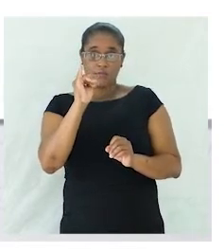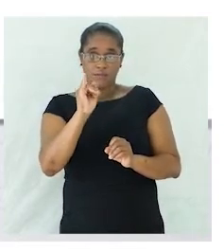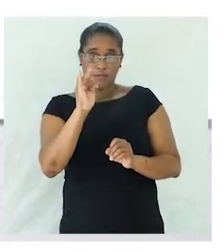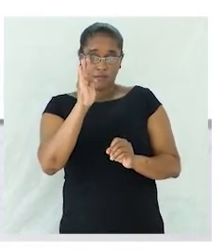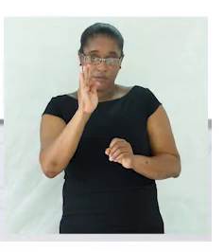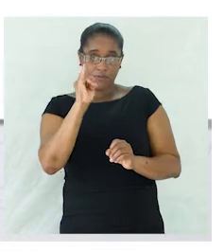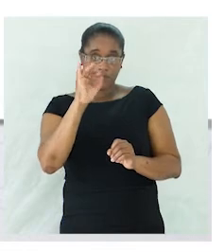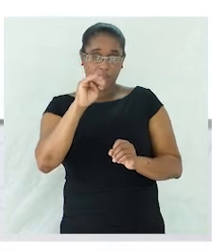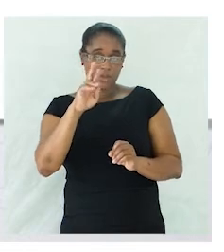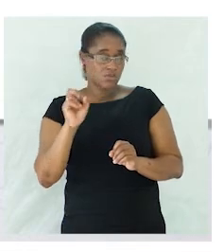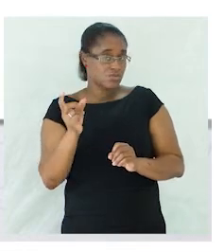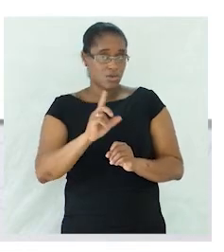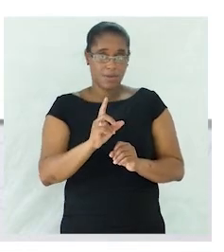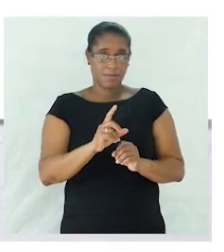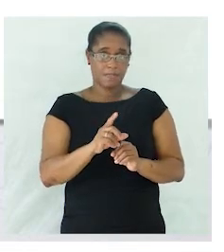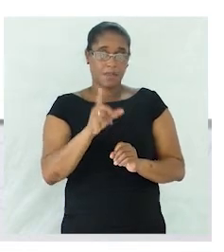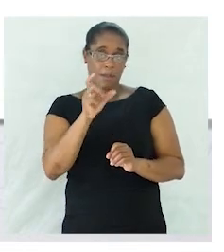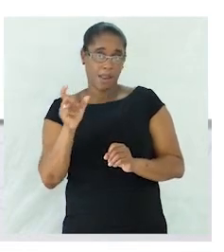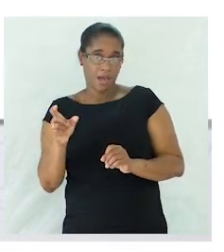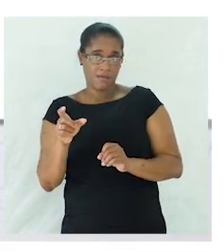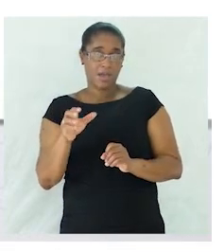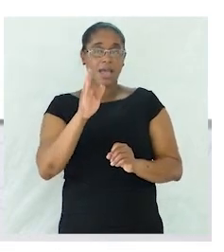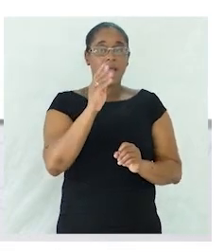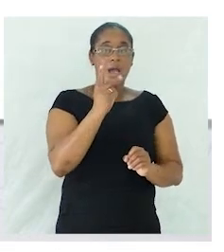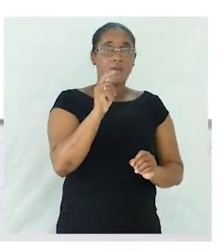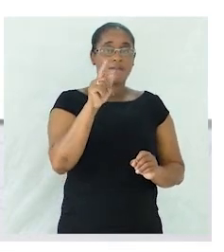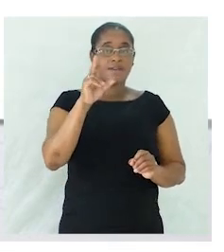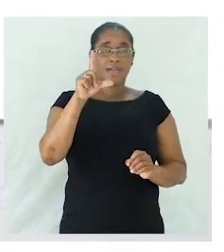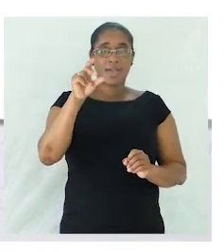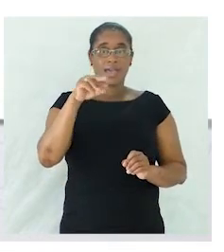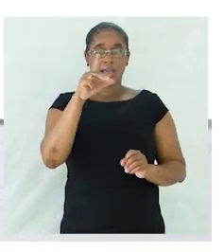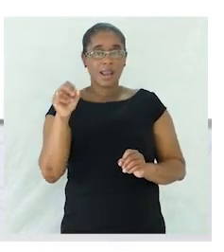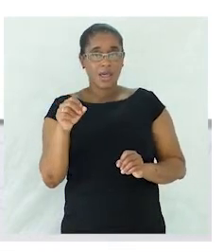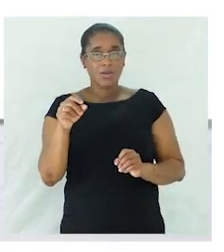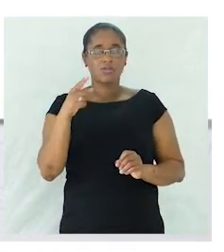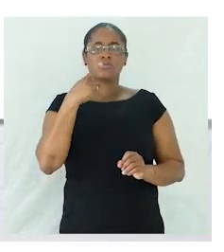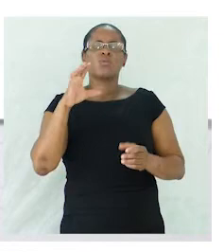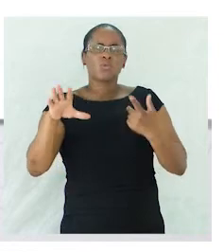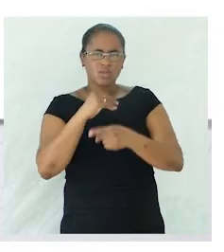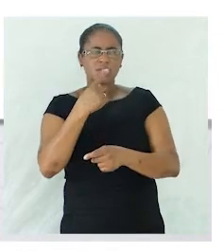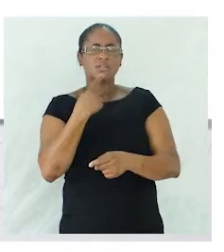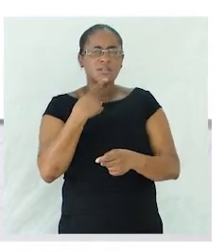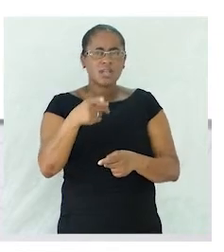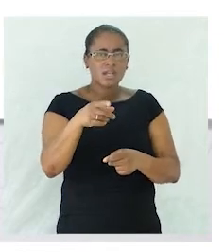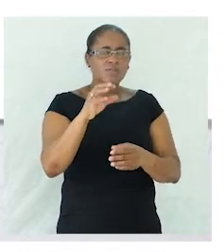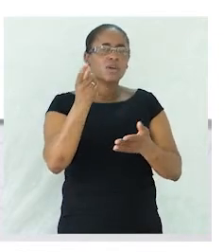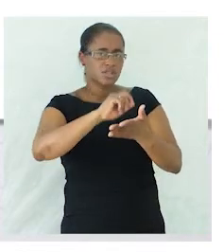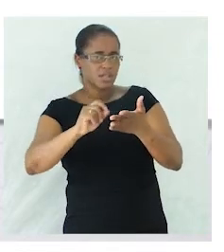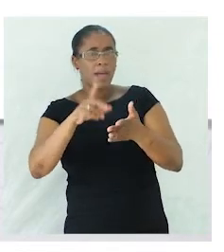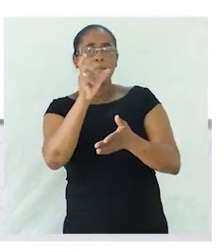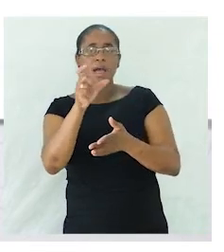enquanto escolão conseguimos perceber onde foi acrescentada a palavra escola certo? e